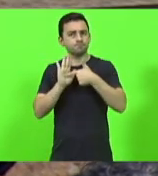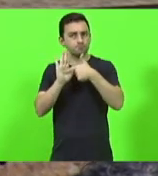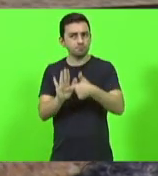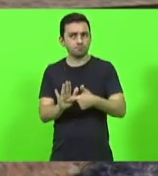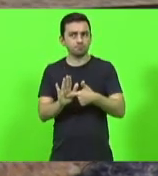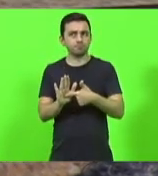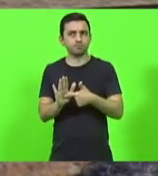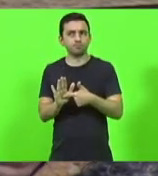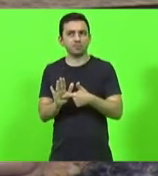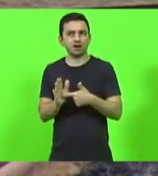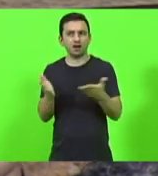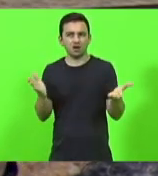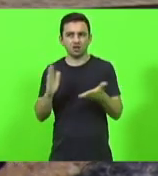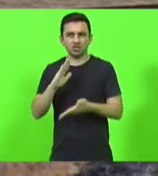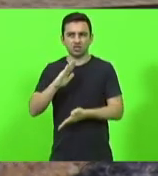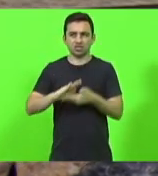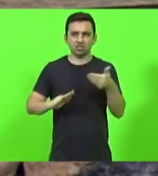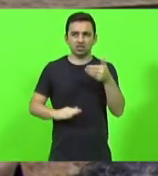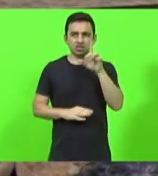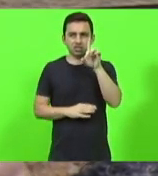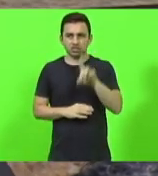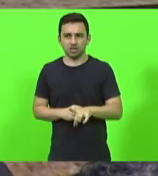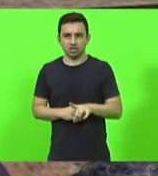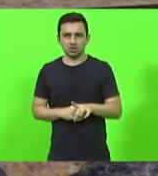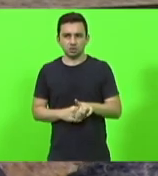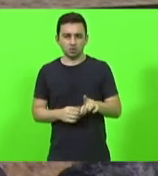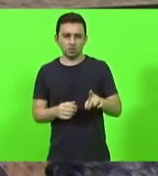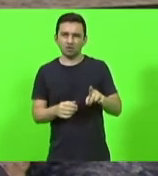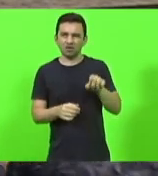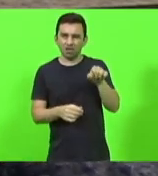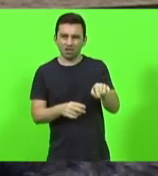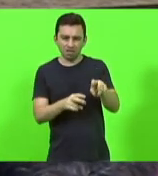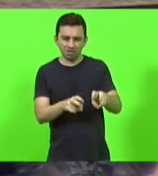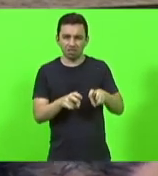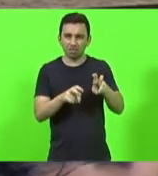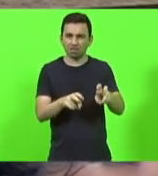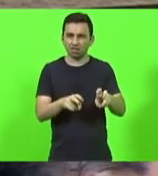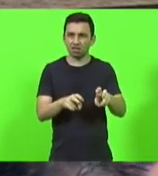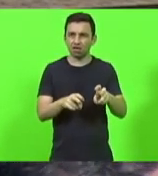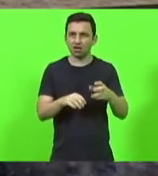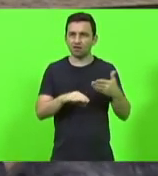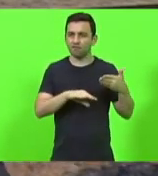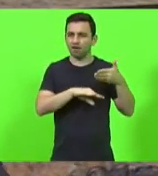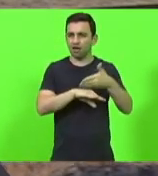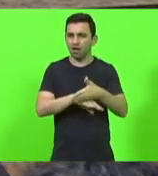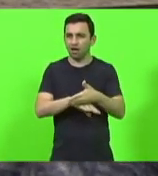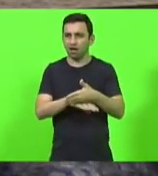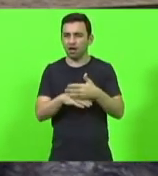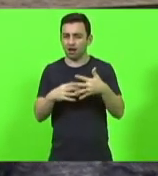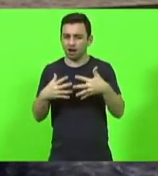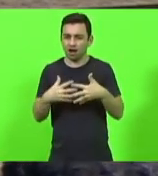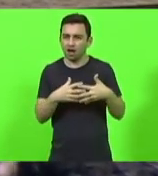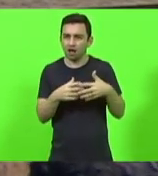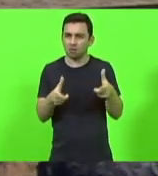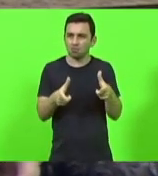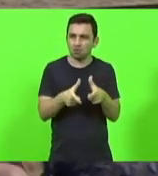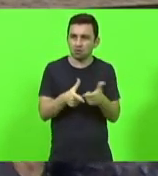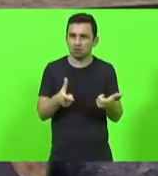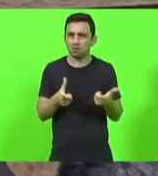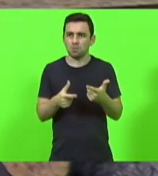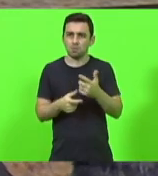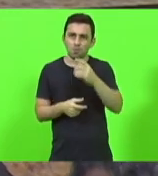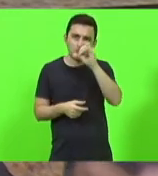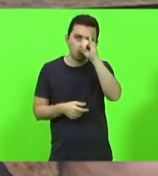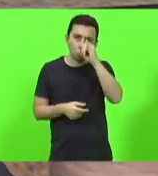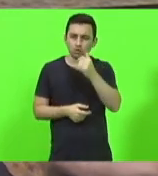vai se retirar o direito do pequeno agricultor que vai vir com um caminhãozinho dele ali, com um porquinho, com uma coisa... Isso